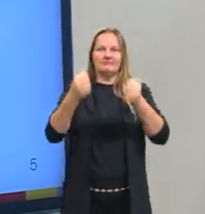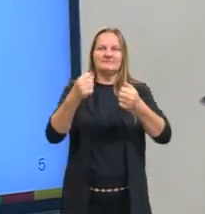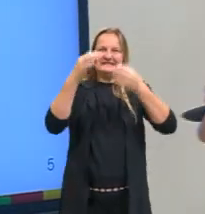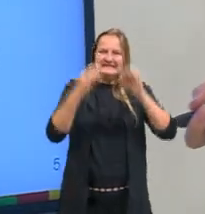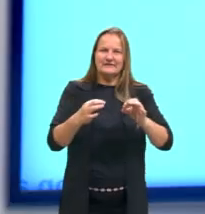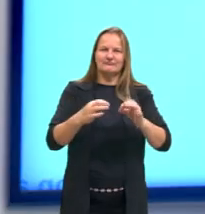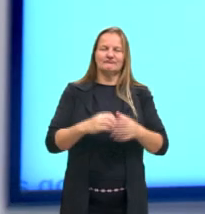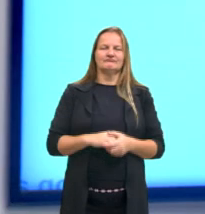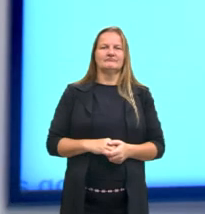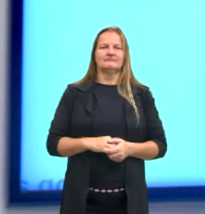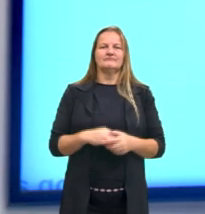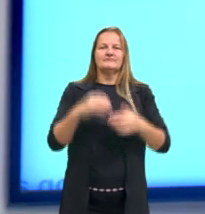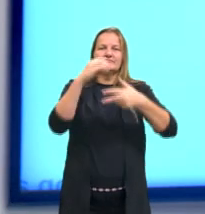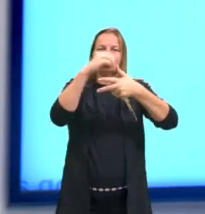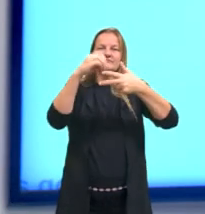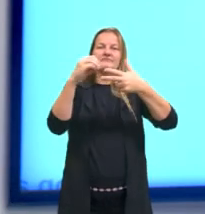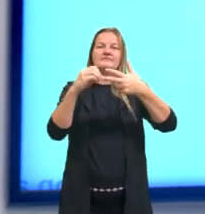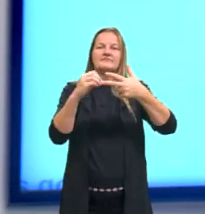que...